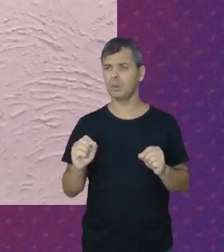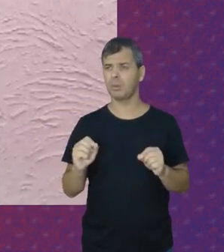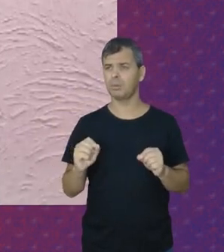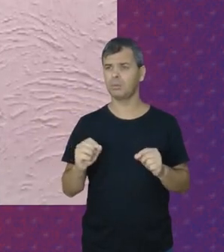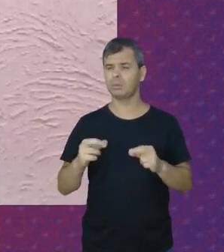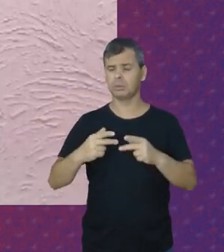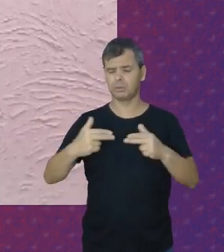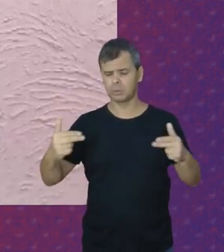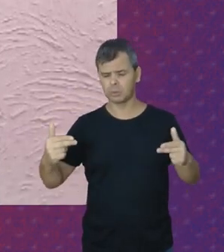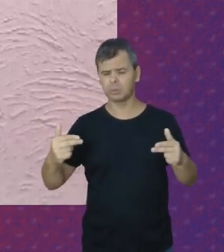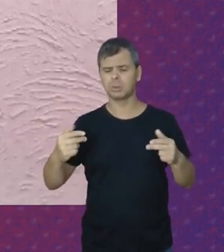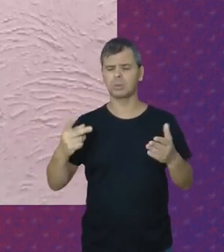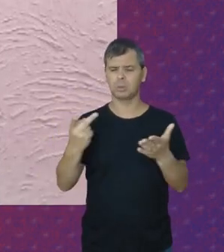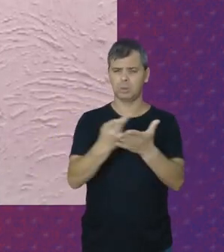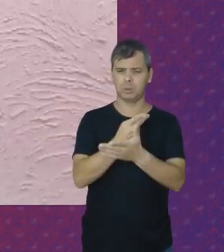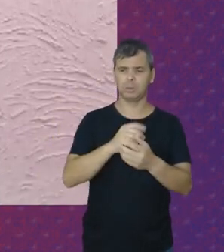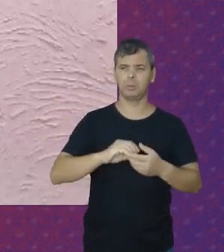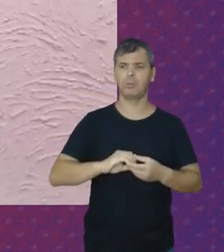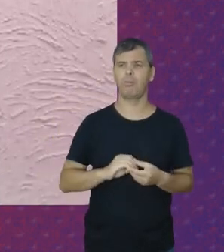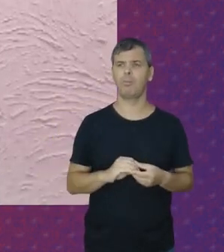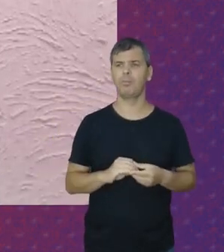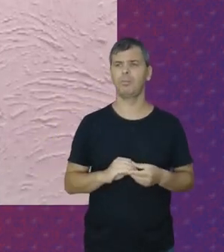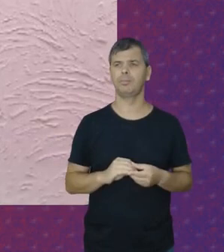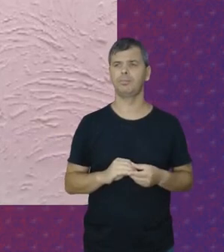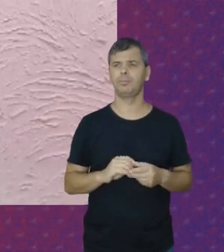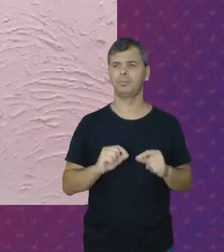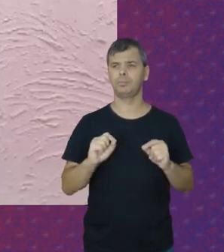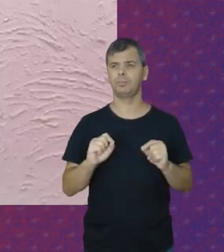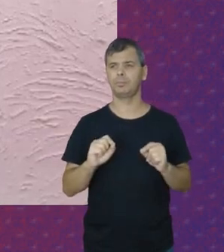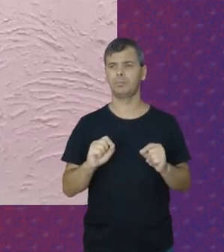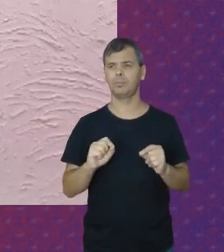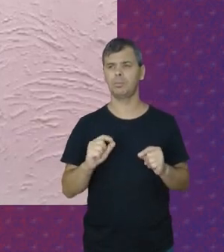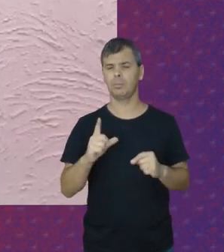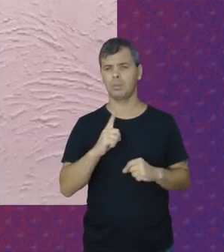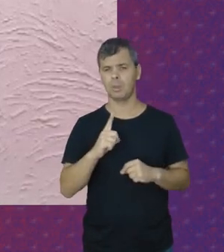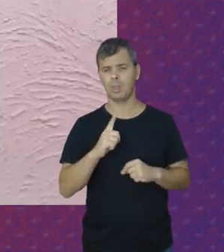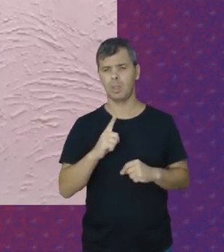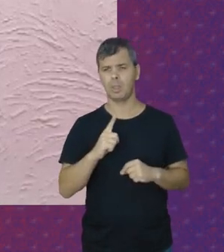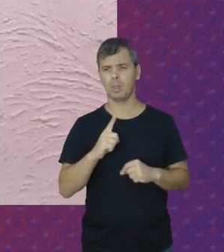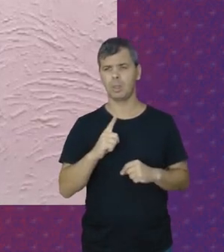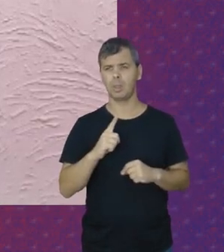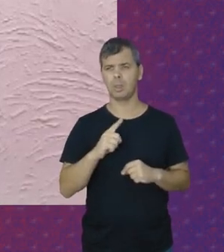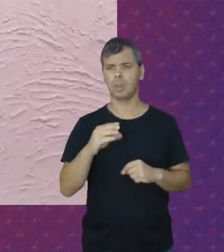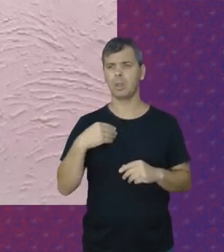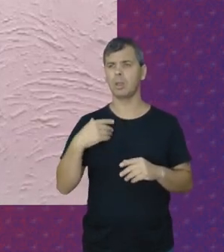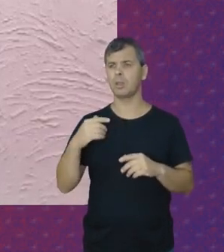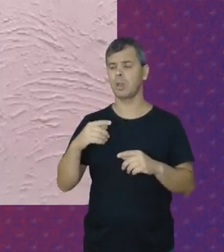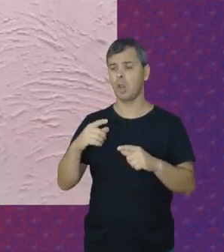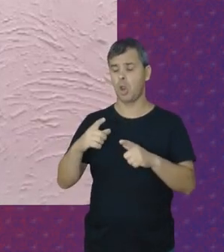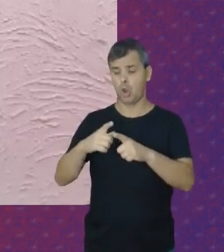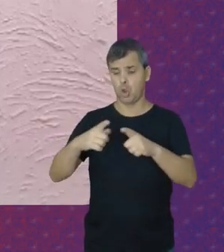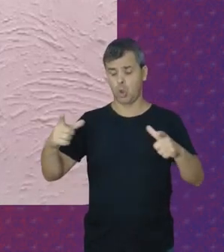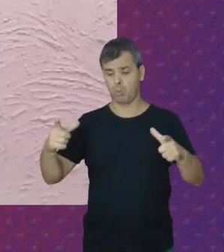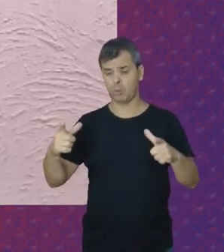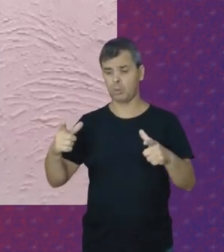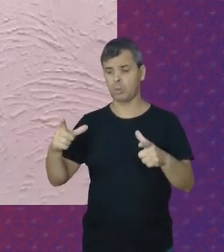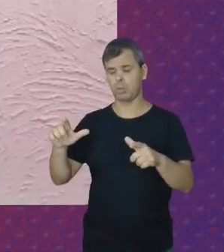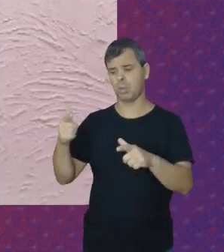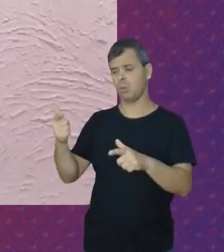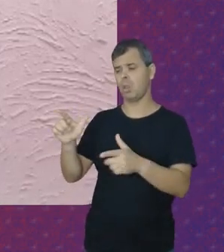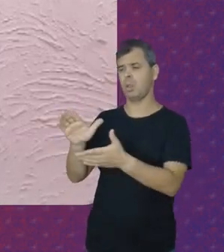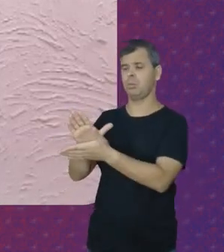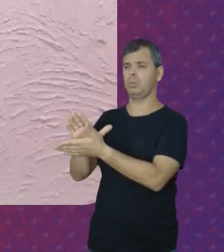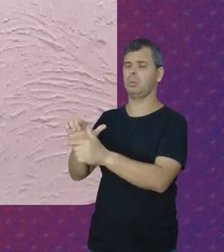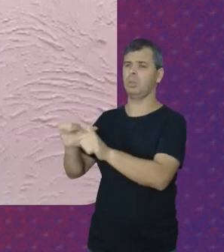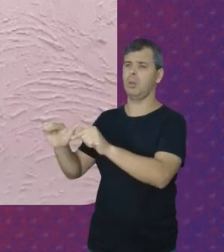coisas Que aconteceu Para poder Ter essa crise De desempregada Que não é só Na nossa